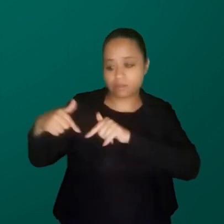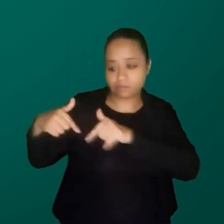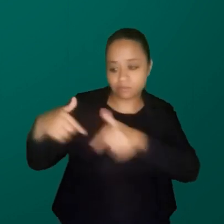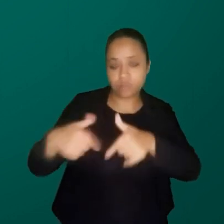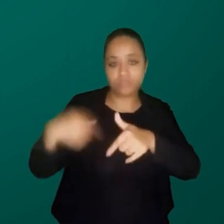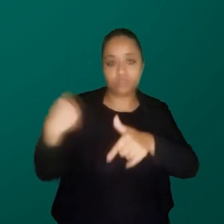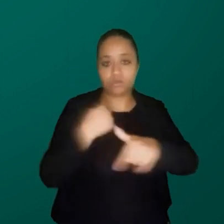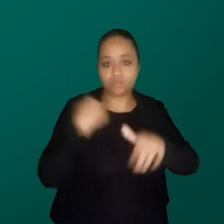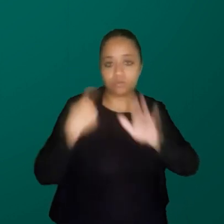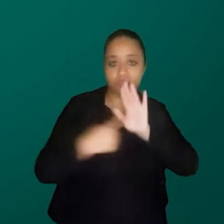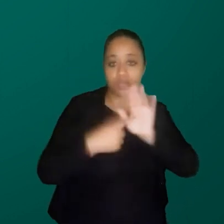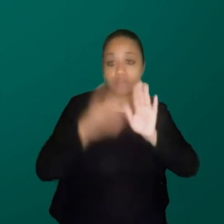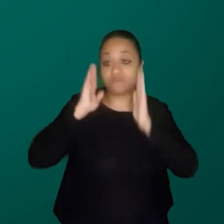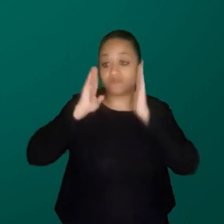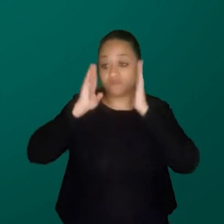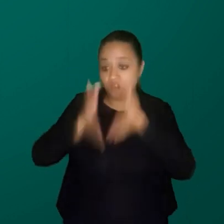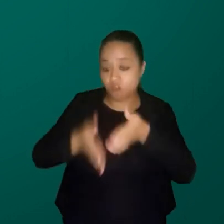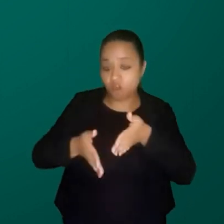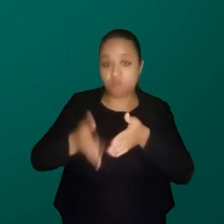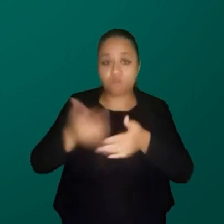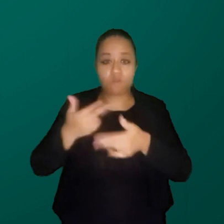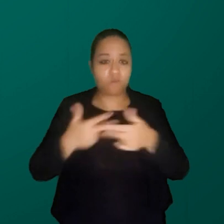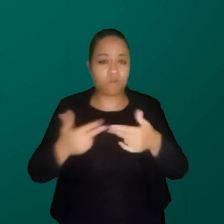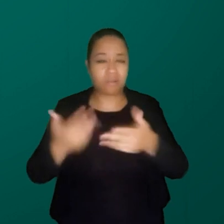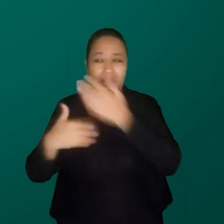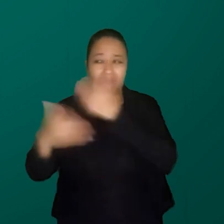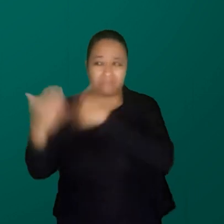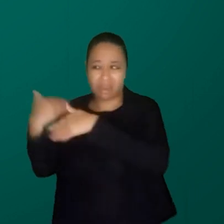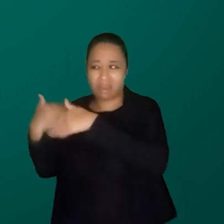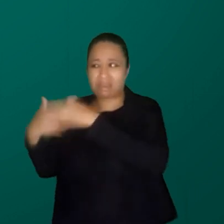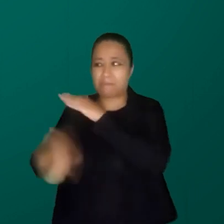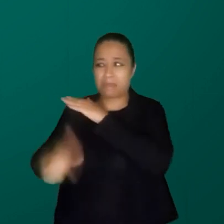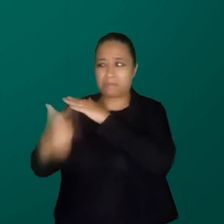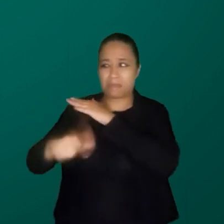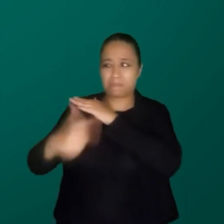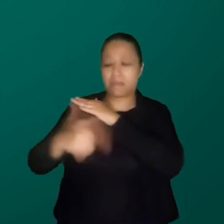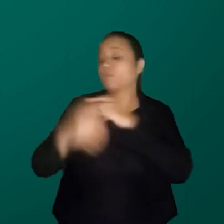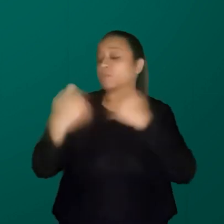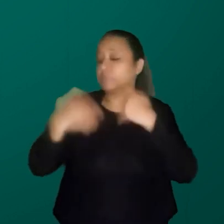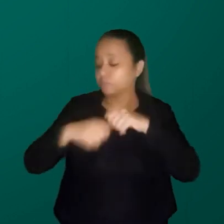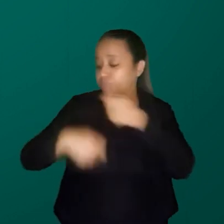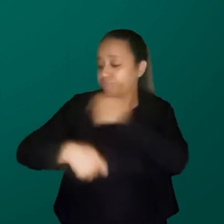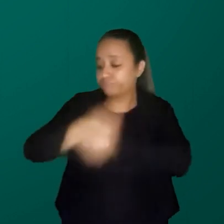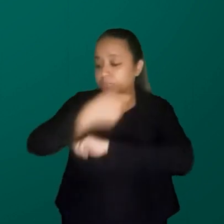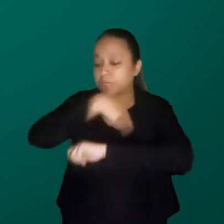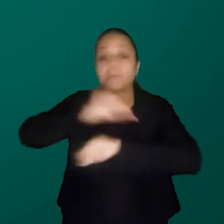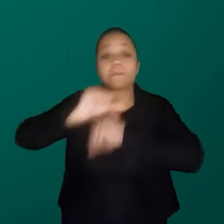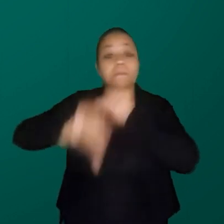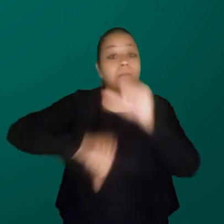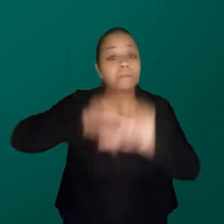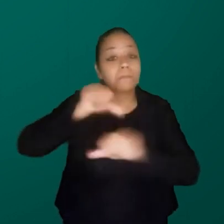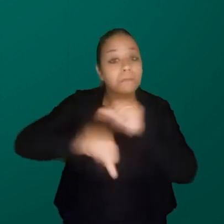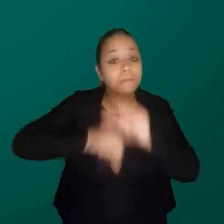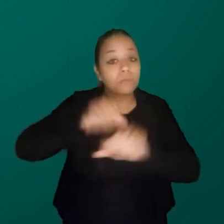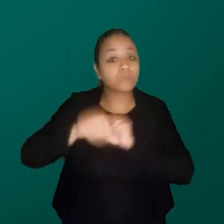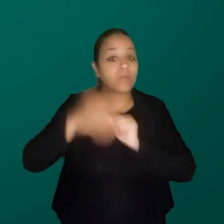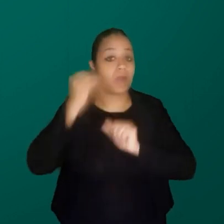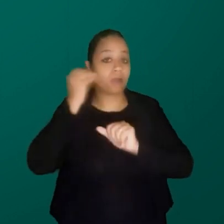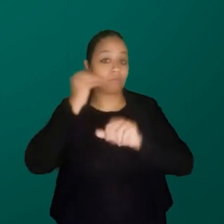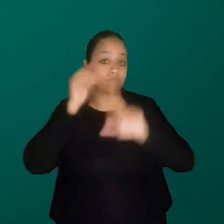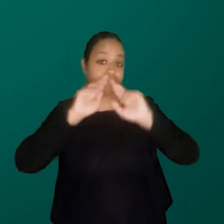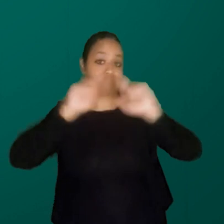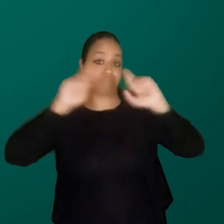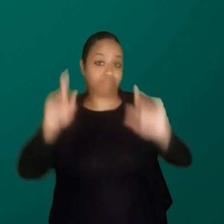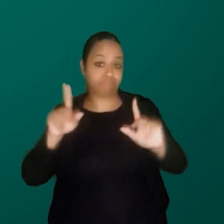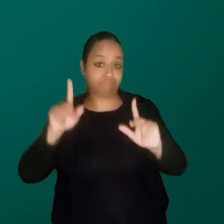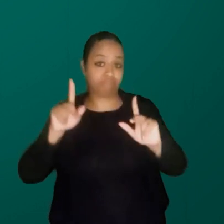ficar focado lá naquele cenário e estar só repetindo, ou a gente pode arregaçar as mangas e tentar fazer diferente. Então, tem